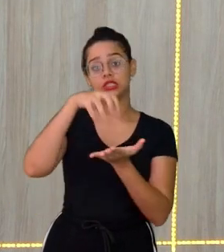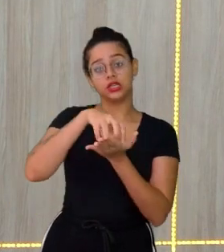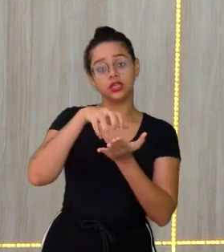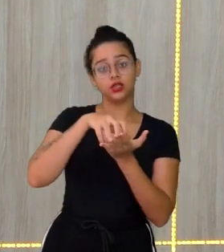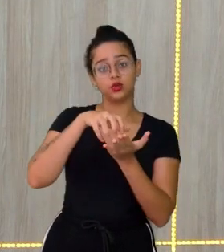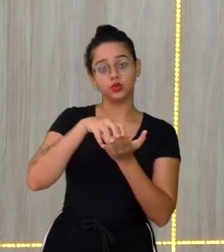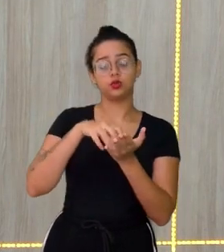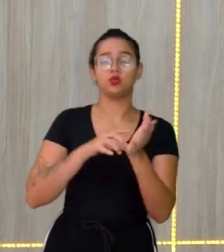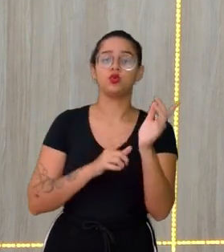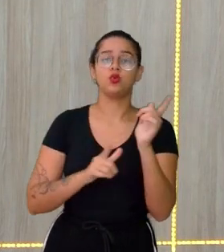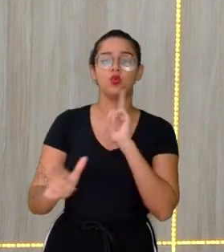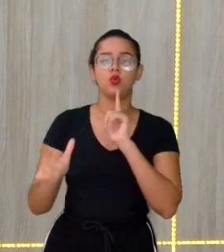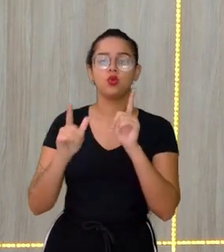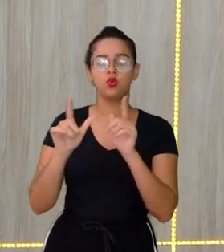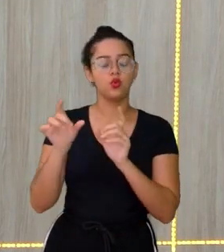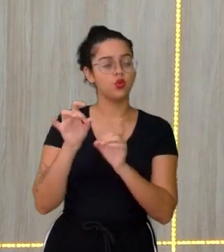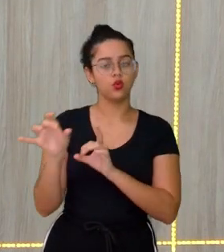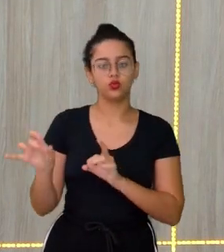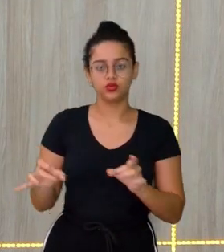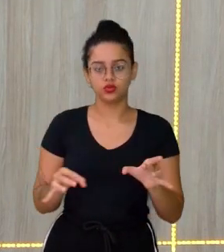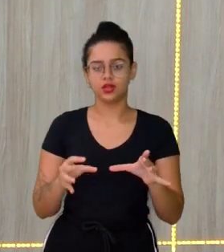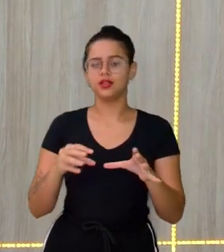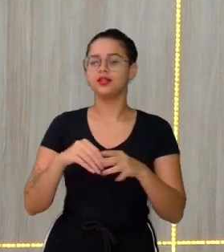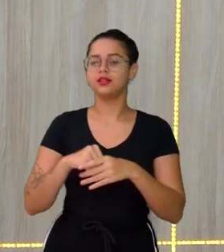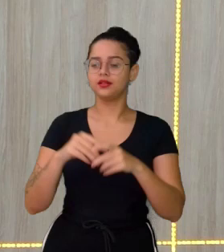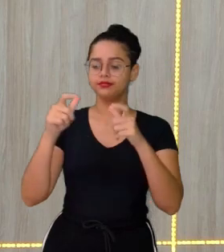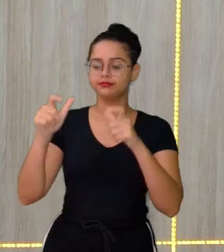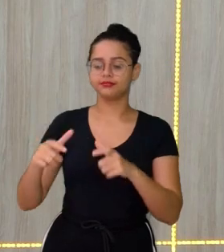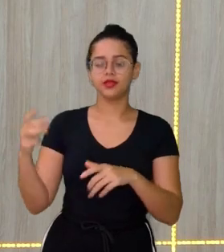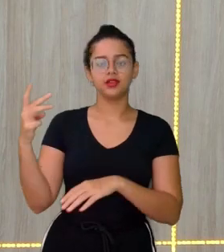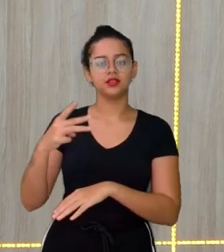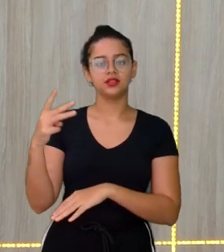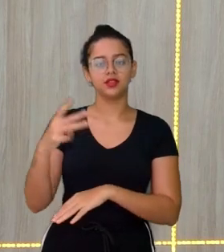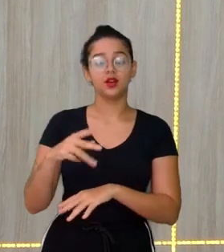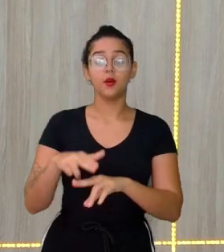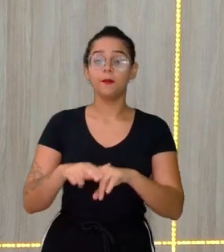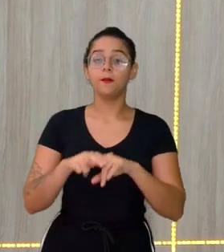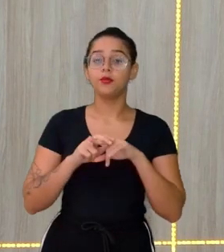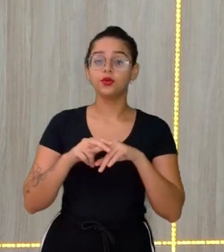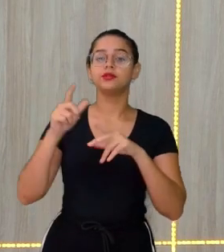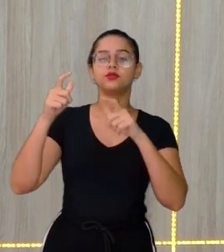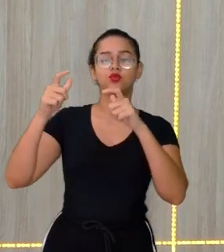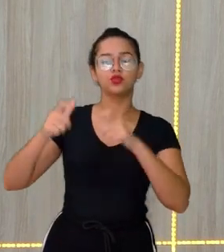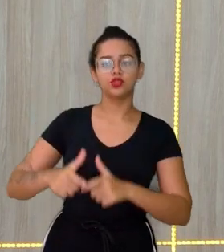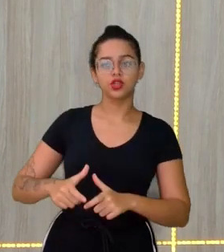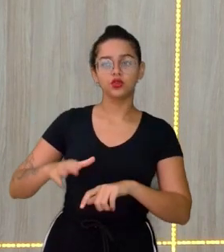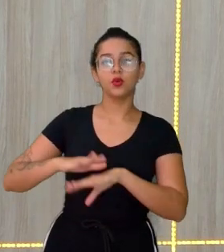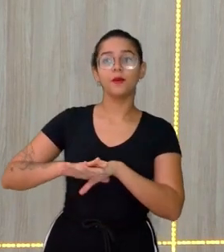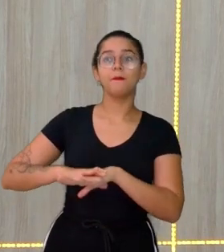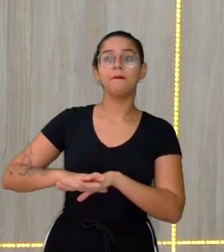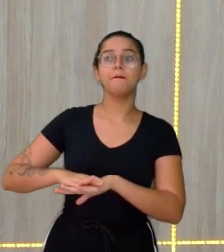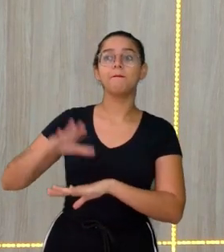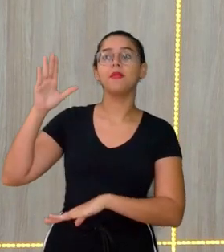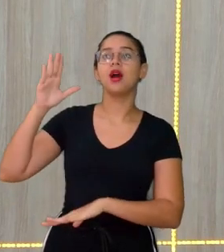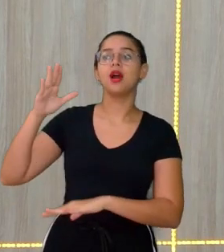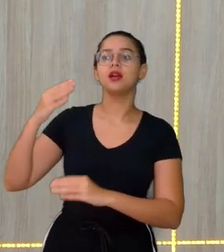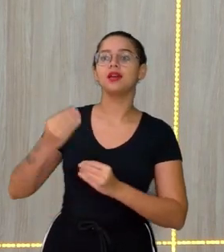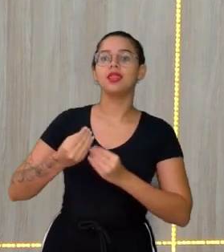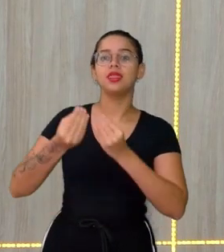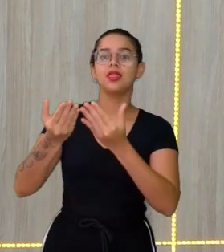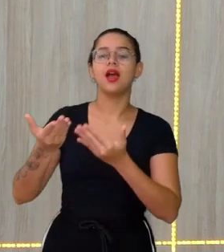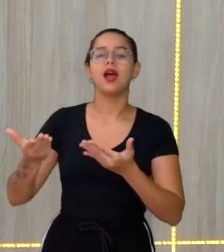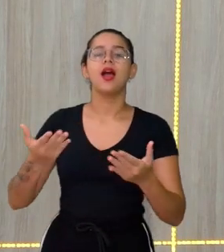Logistas Estão dentro Daquilo que a gente Chama de setor Tessiário Por isso que é o setor Que mais Emprega